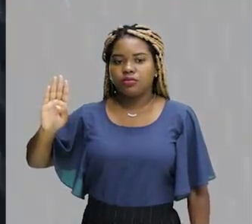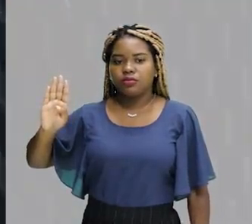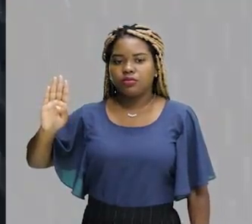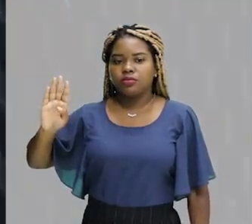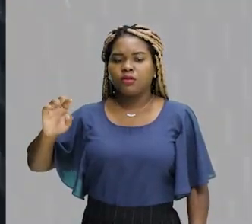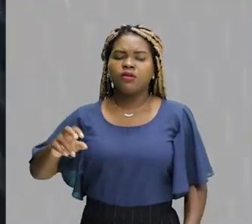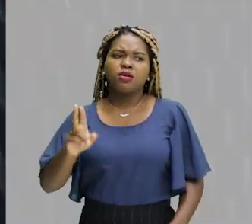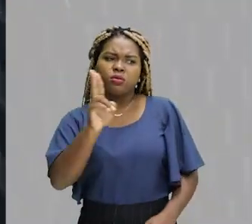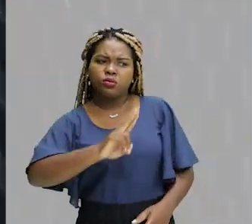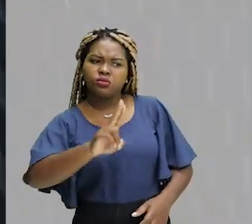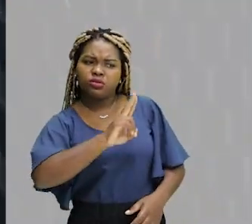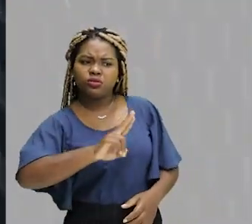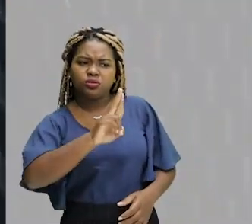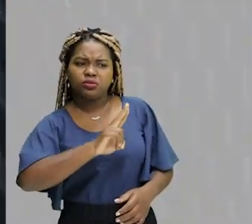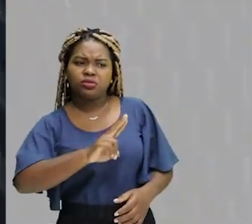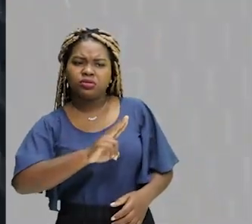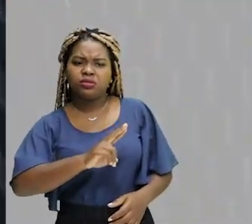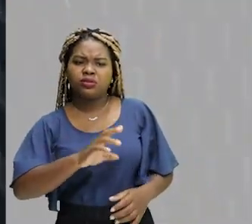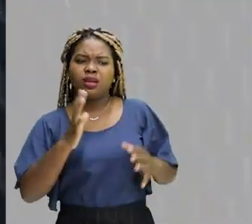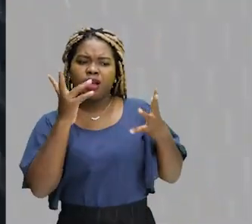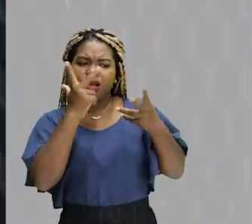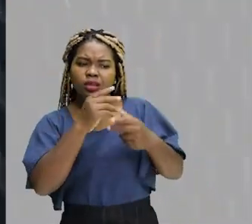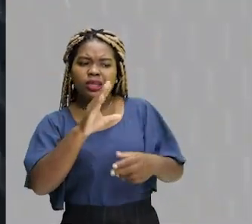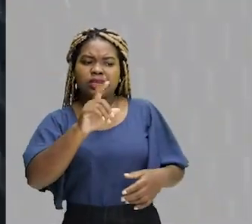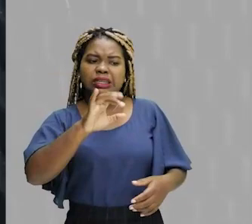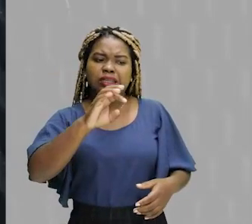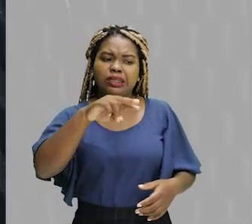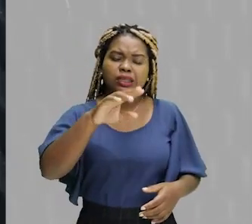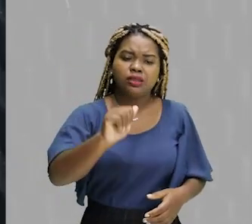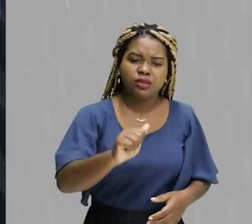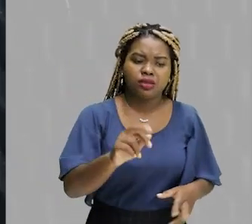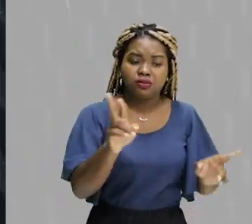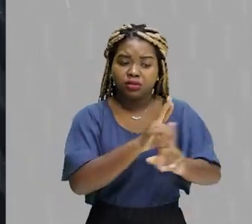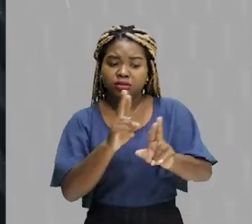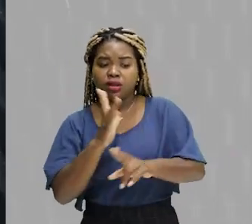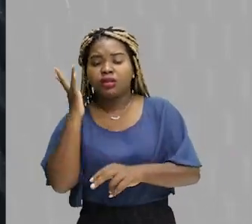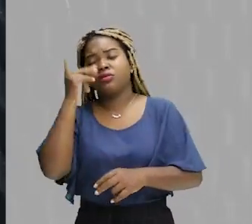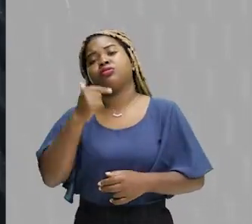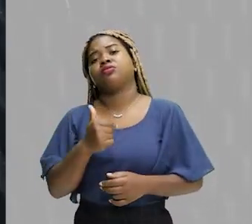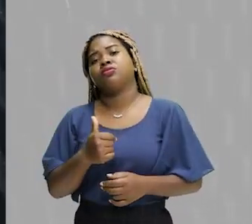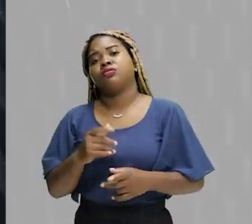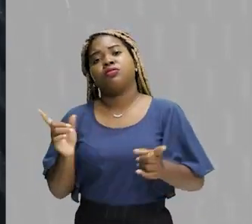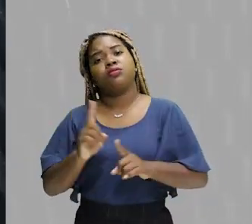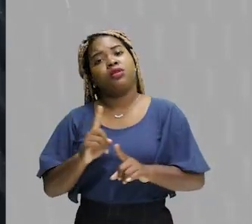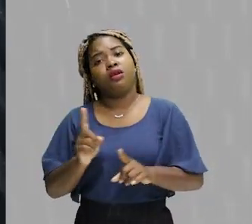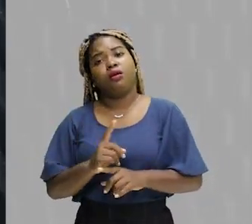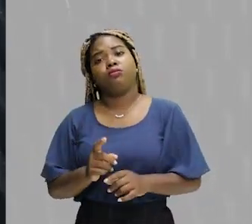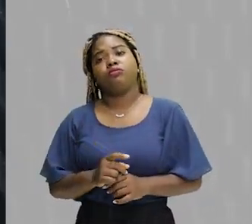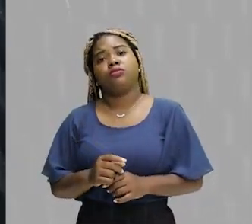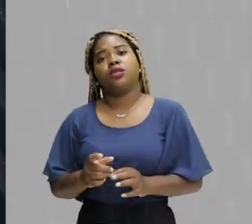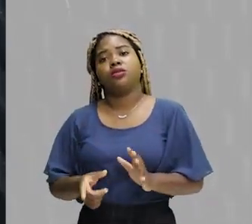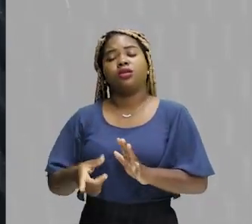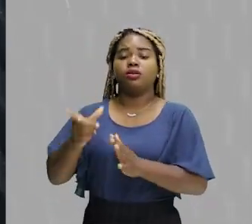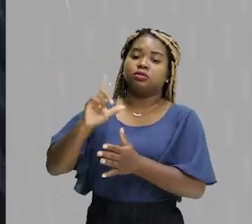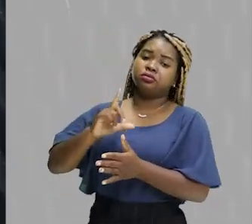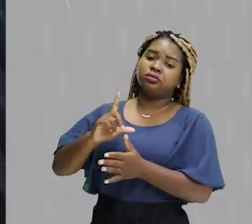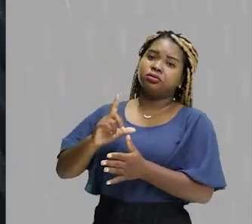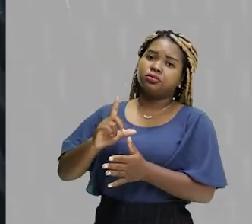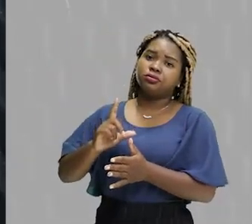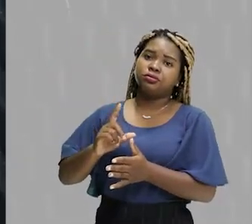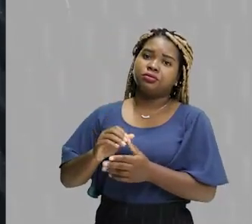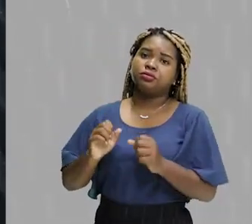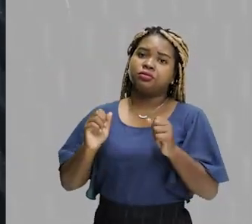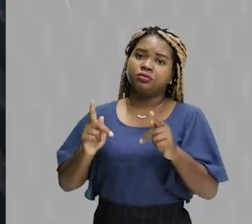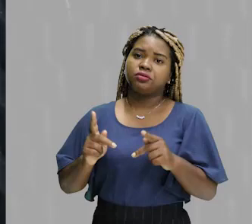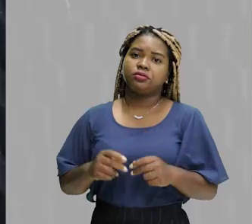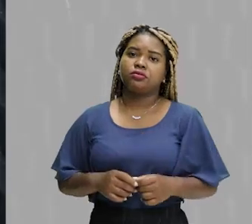nas clínicas, necessariamente, que ela vai se relacionar à questão do belo. Isso é anterior porque essa questão da clínica estética é mais